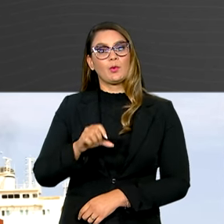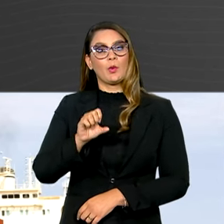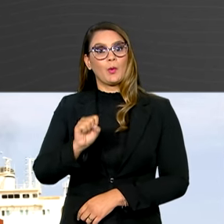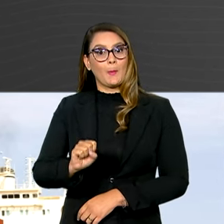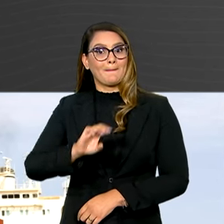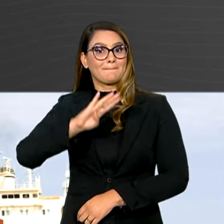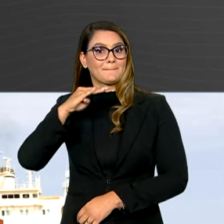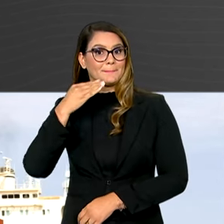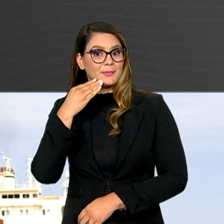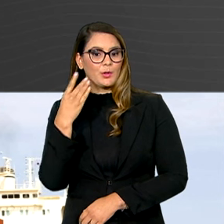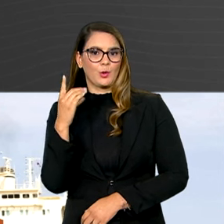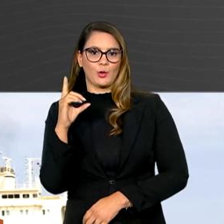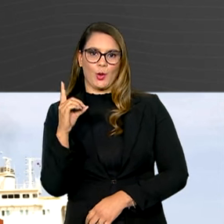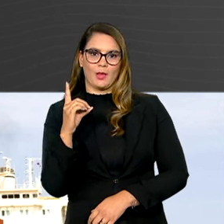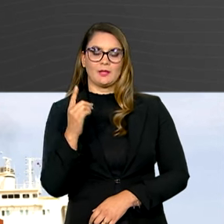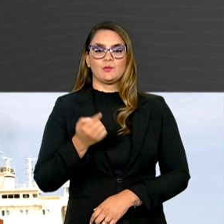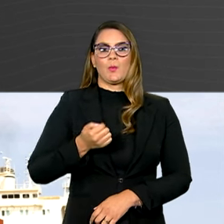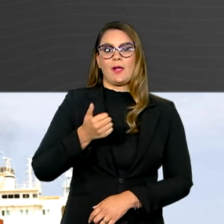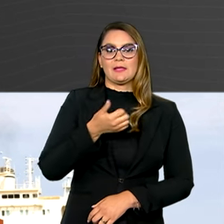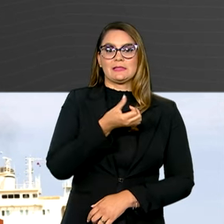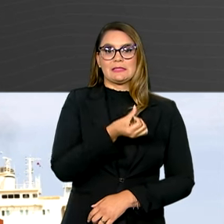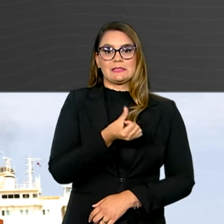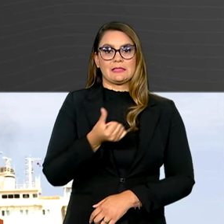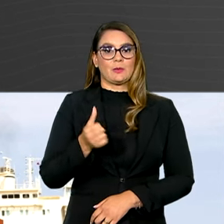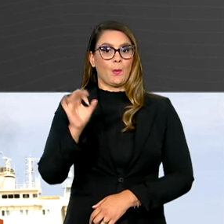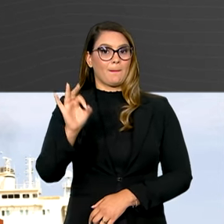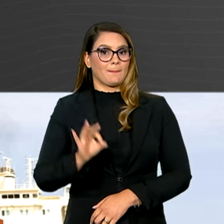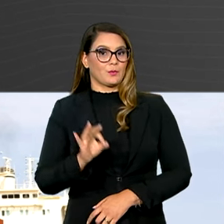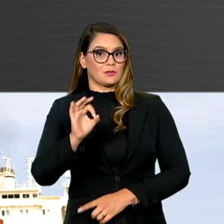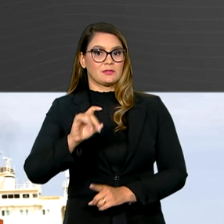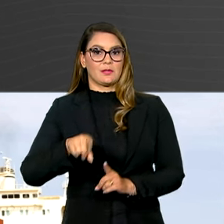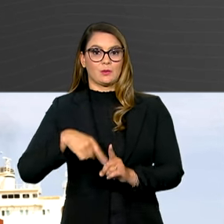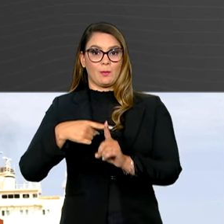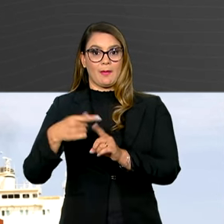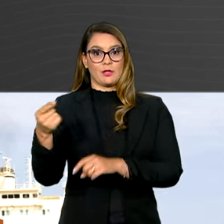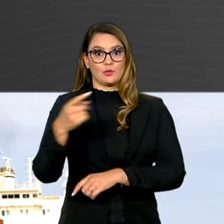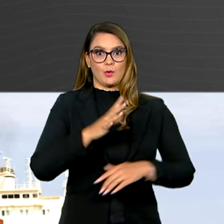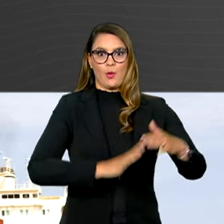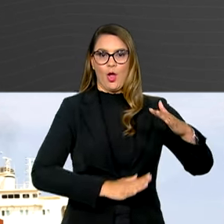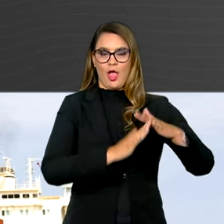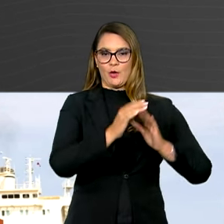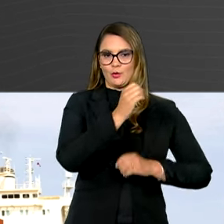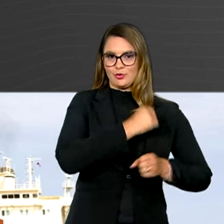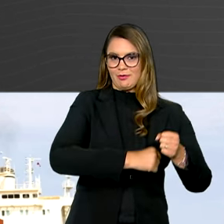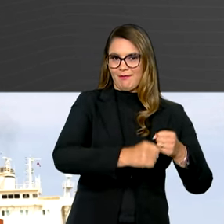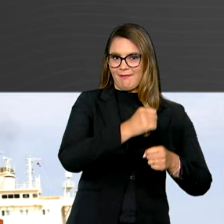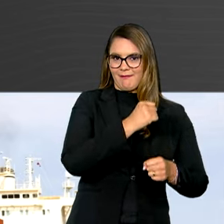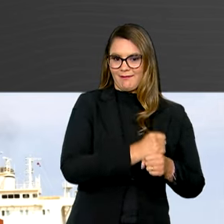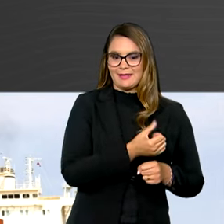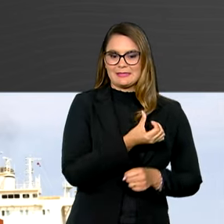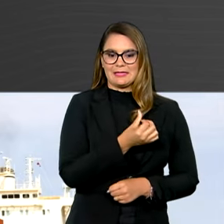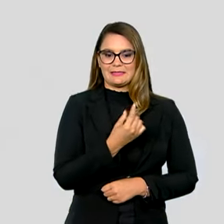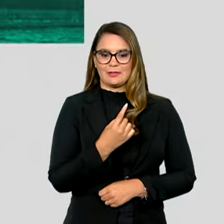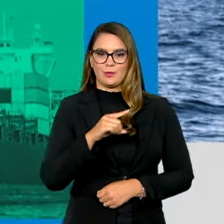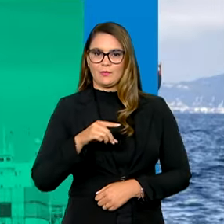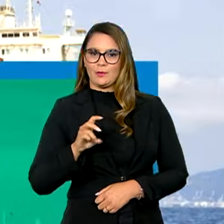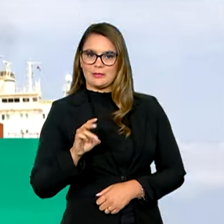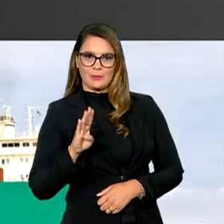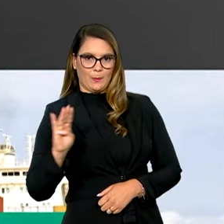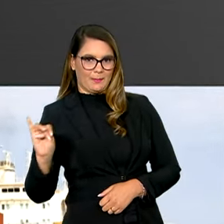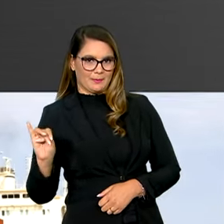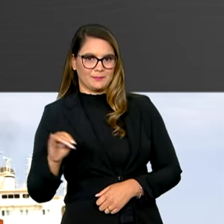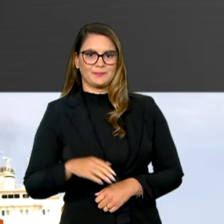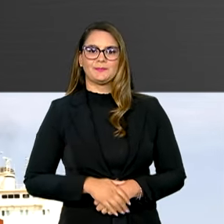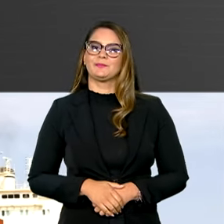bilhões, quase 61% a mais do que o recorde anterior, que era de US 61,5 bilhões. Os